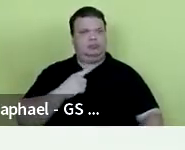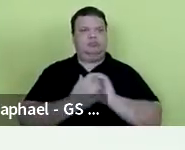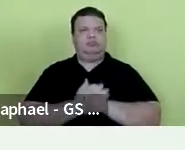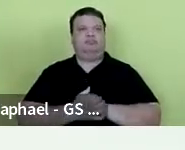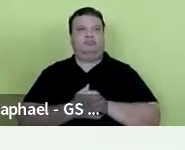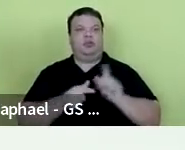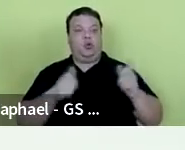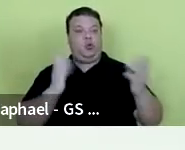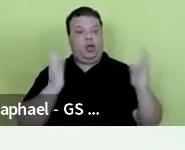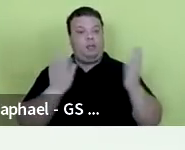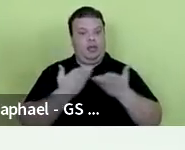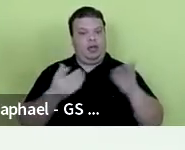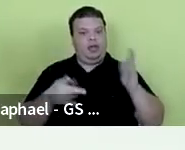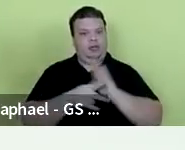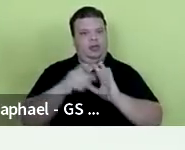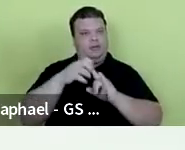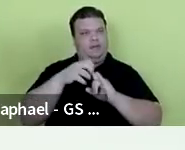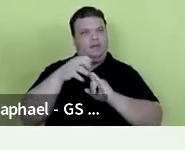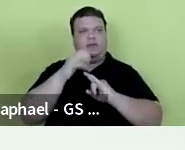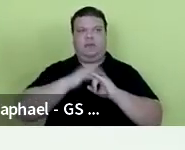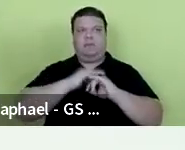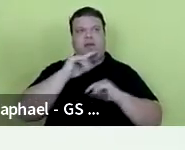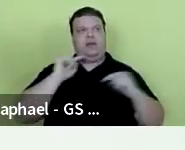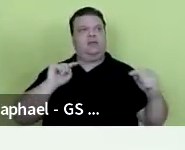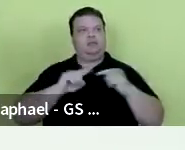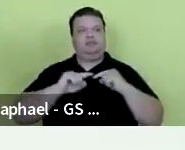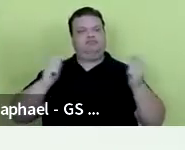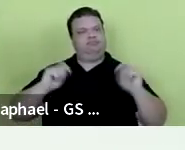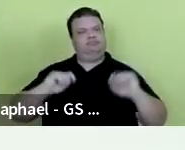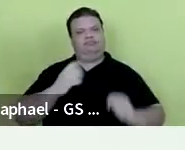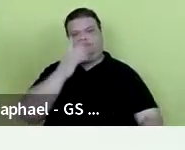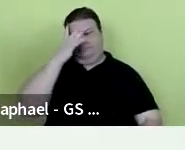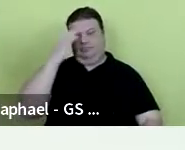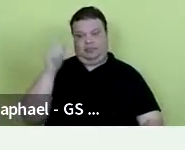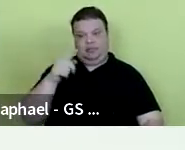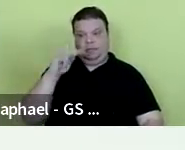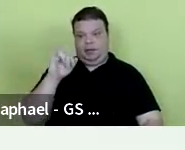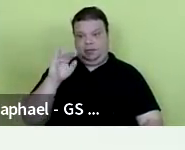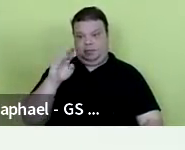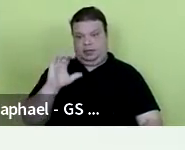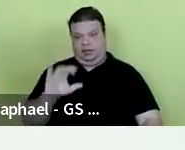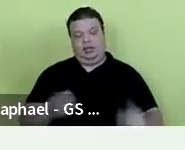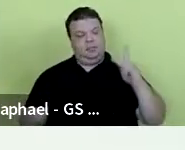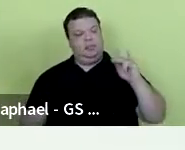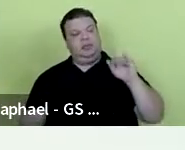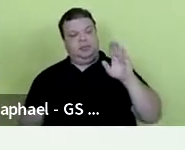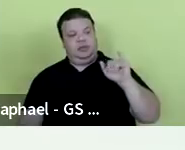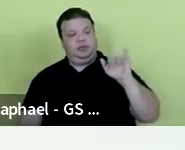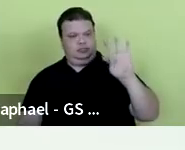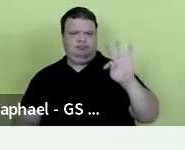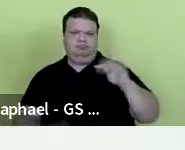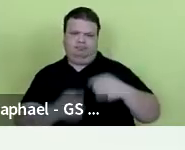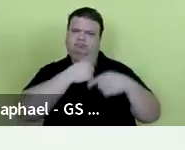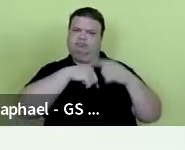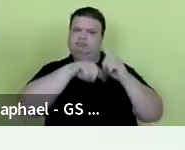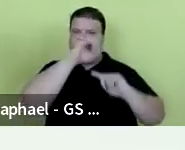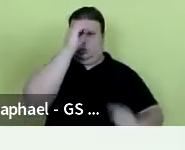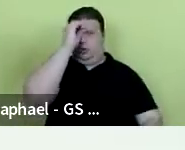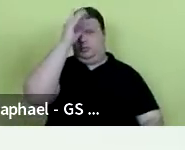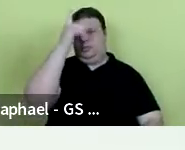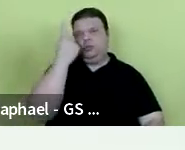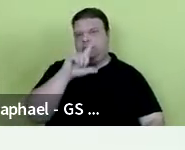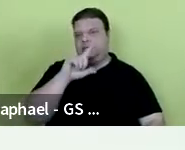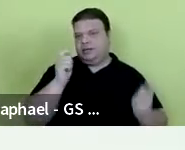da Fiocruz é um dos mais apropriados para que o bolsista PIBIC e PIBIT possa enriquecer seus conhecimentos.